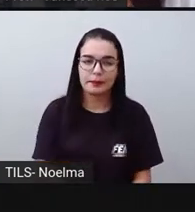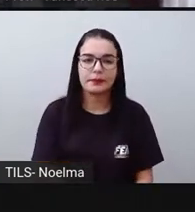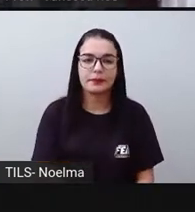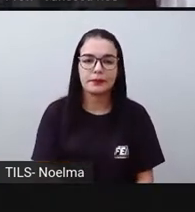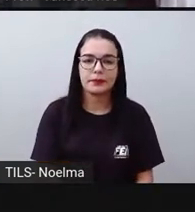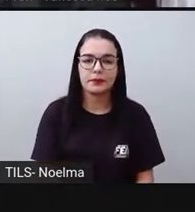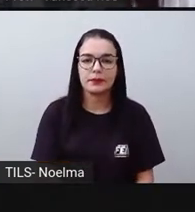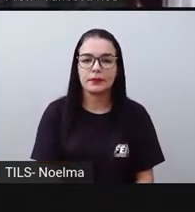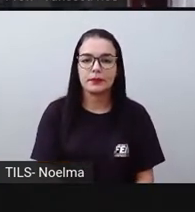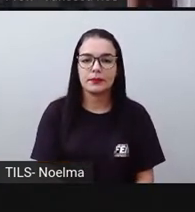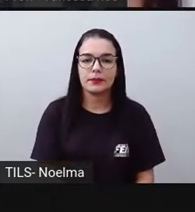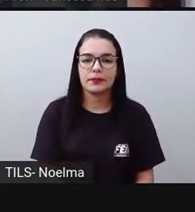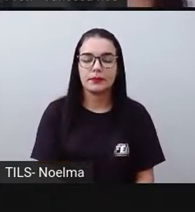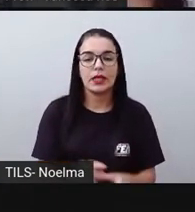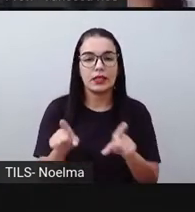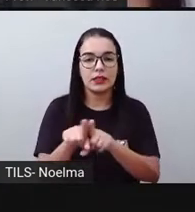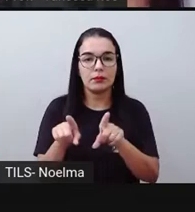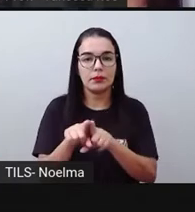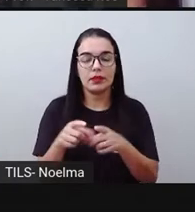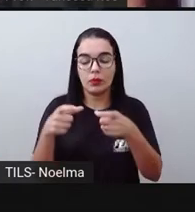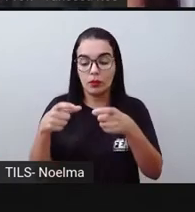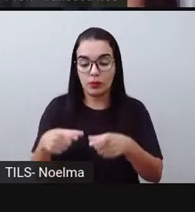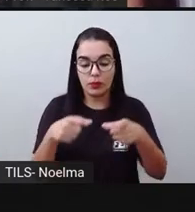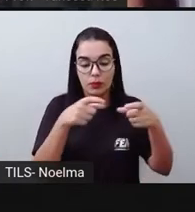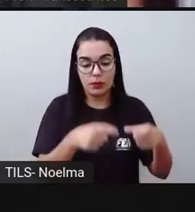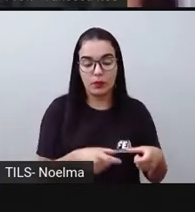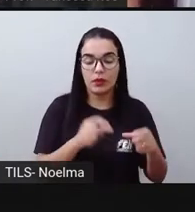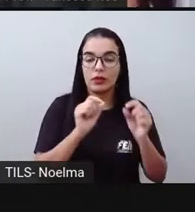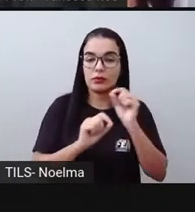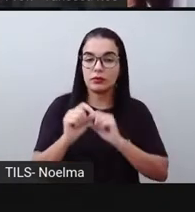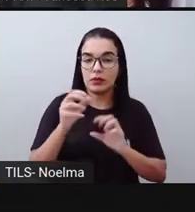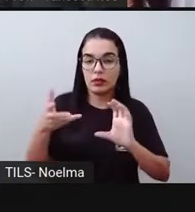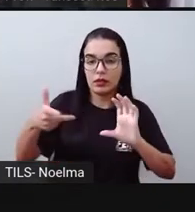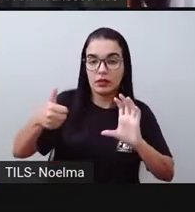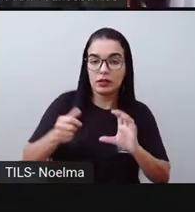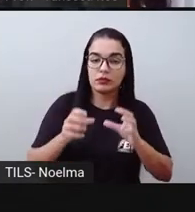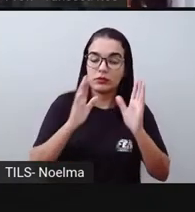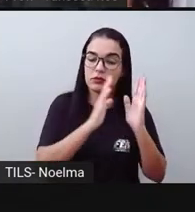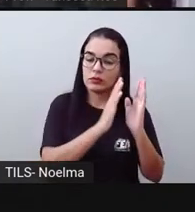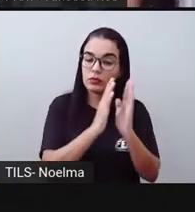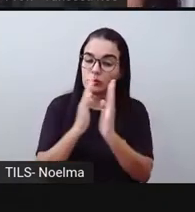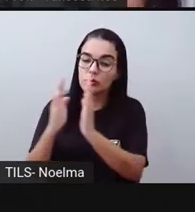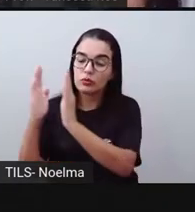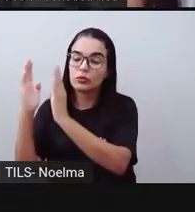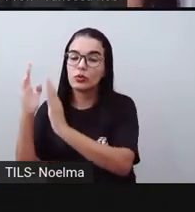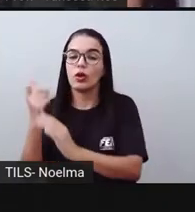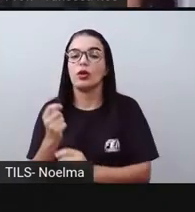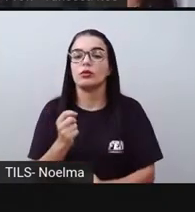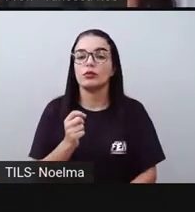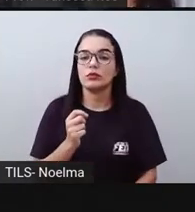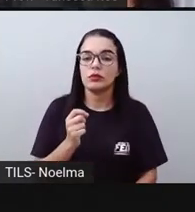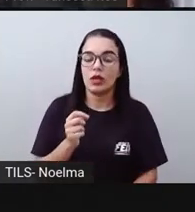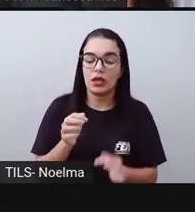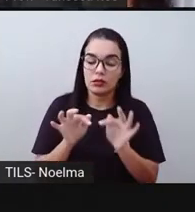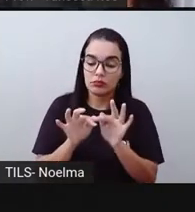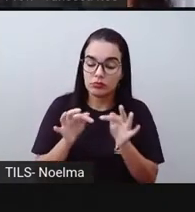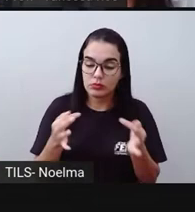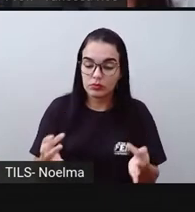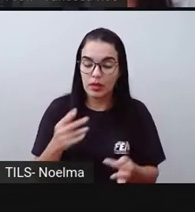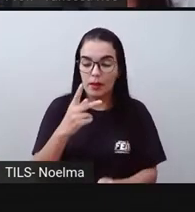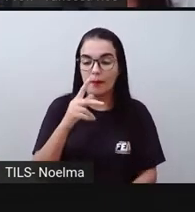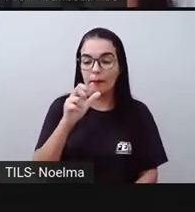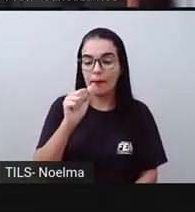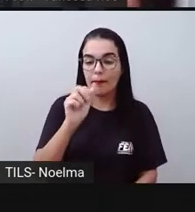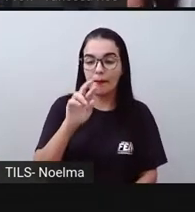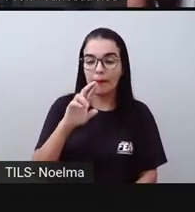localização, identificando aí todas as classes e todas as ordens que fazem parte das parcelas que vão ser